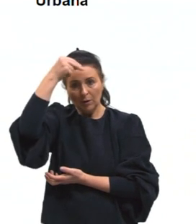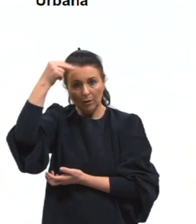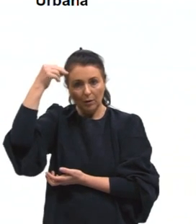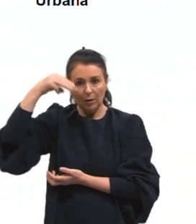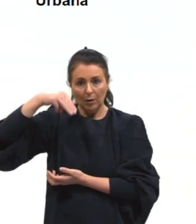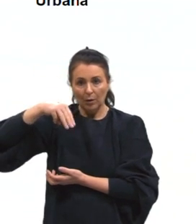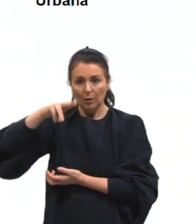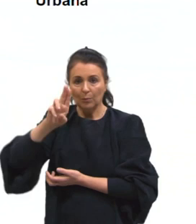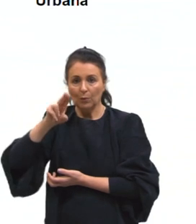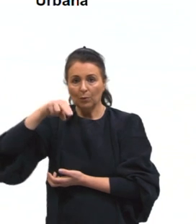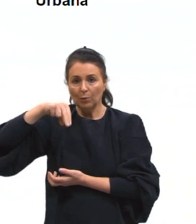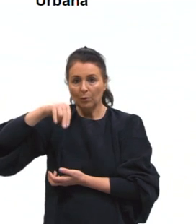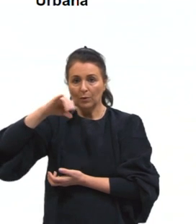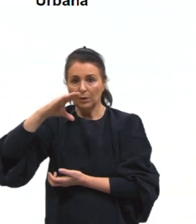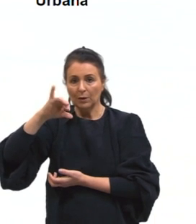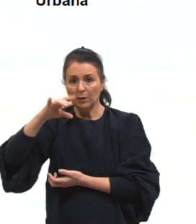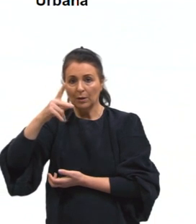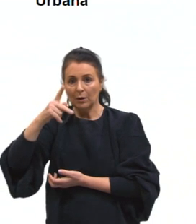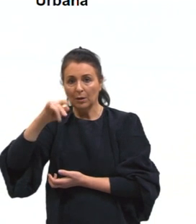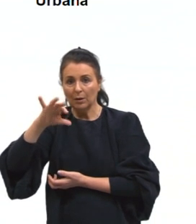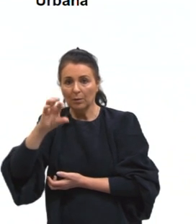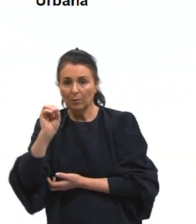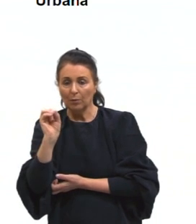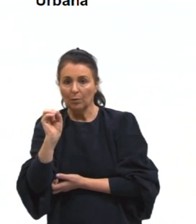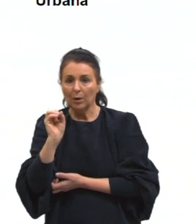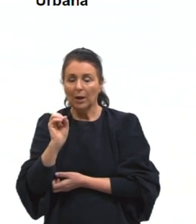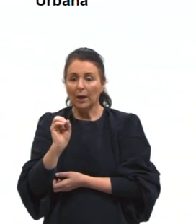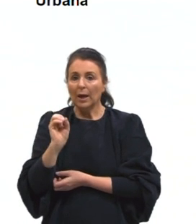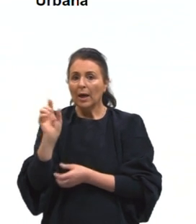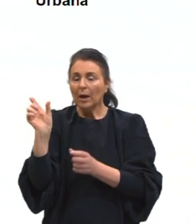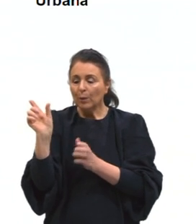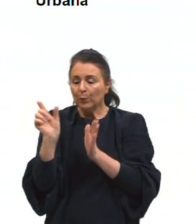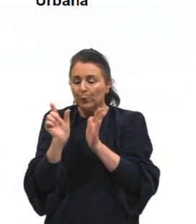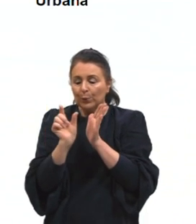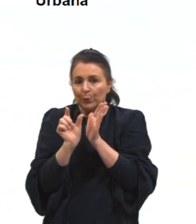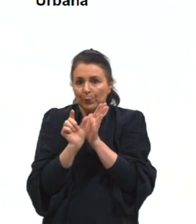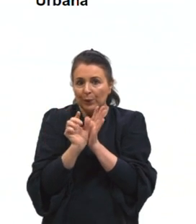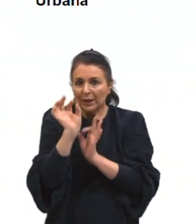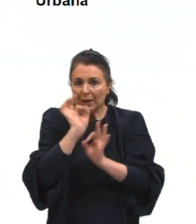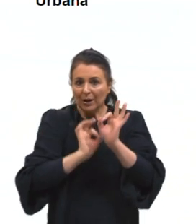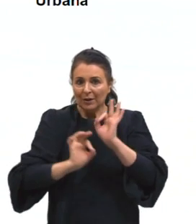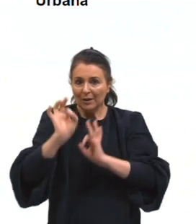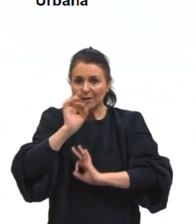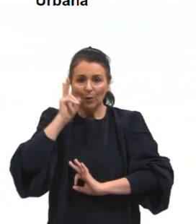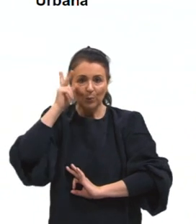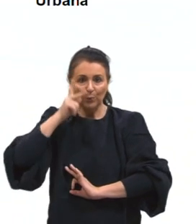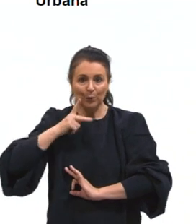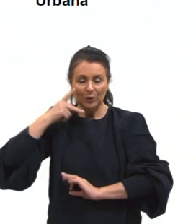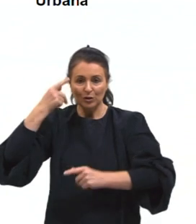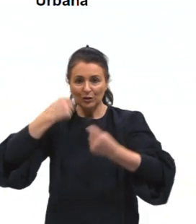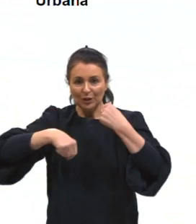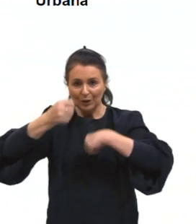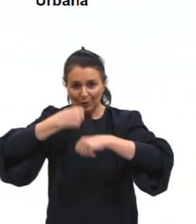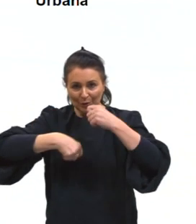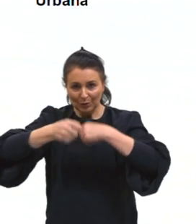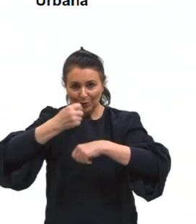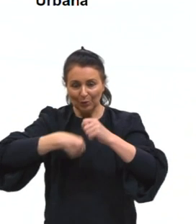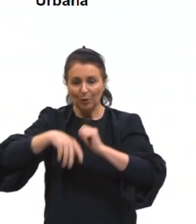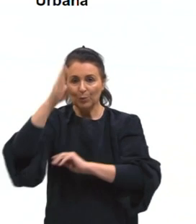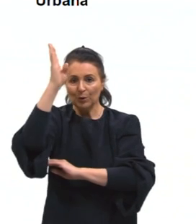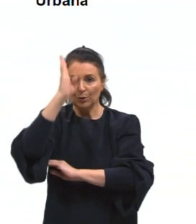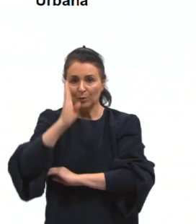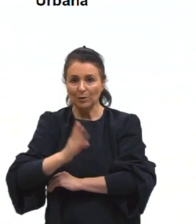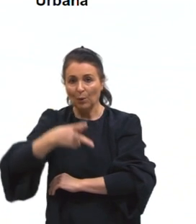tá, gurizada? O município, então, é a menor unidade hierárquica, né, da Organização Político-Econômica Brasileira. E o